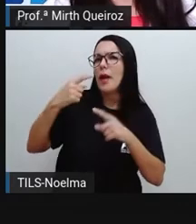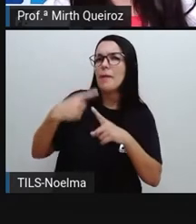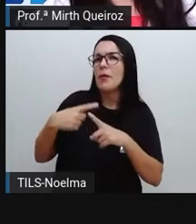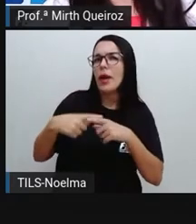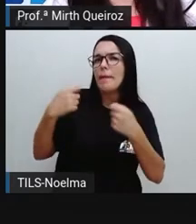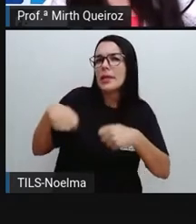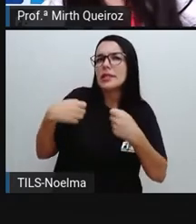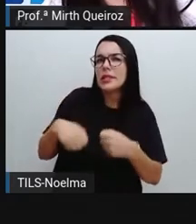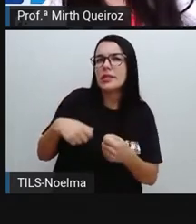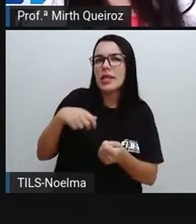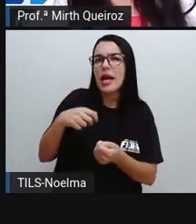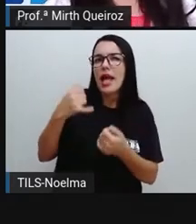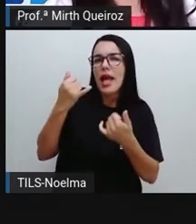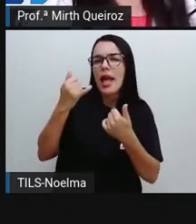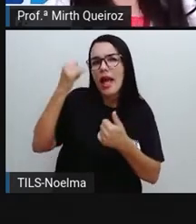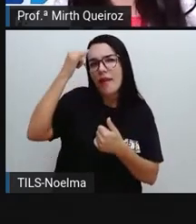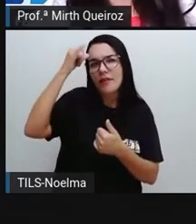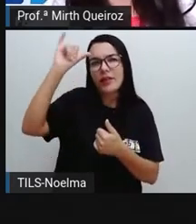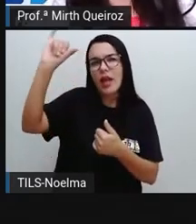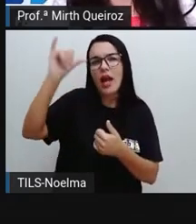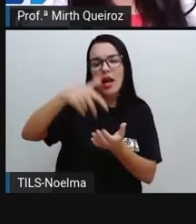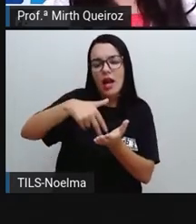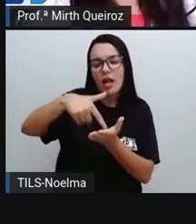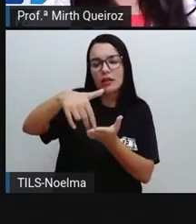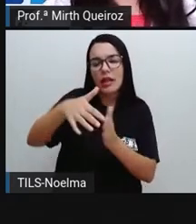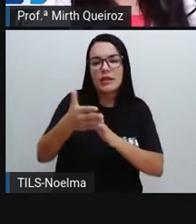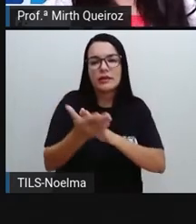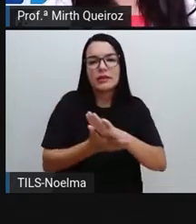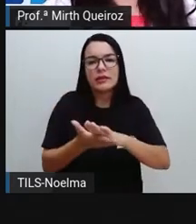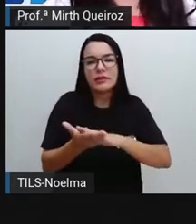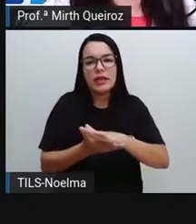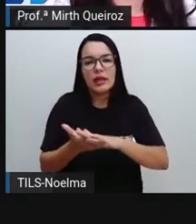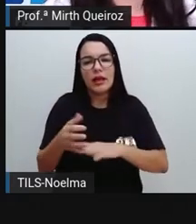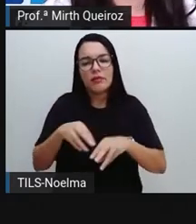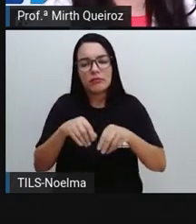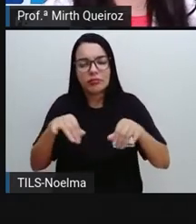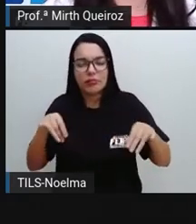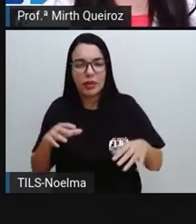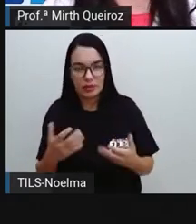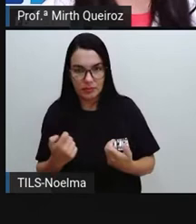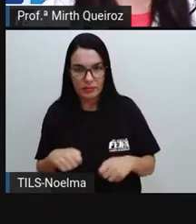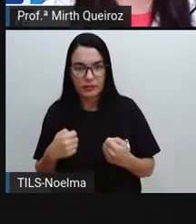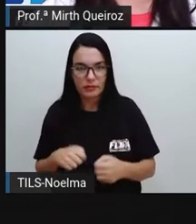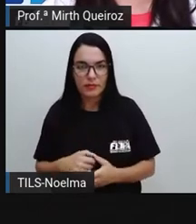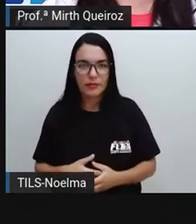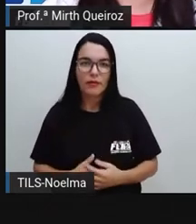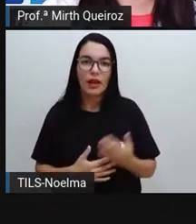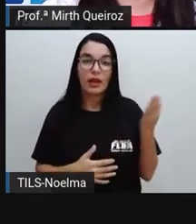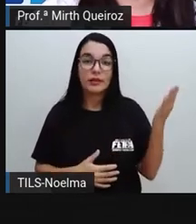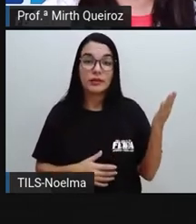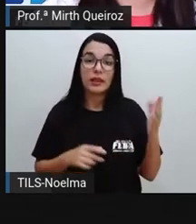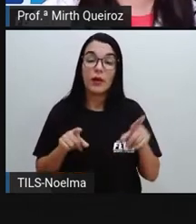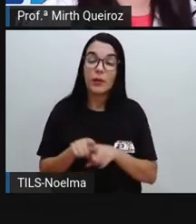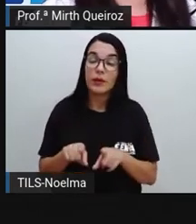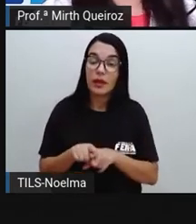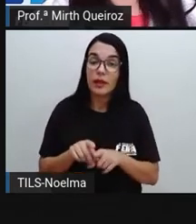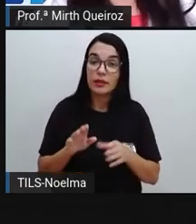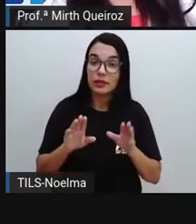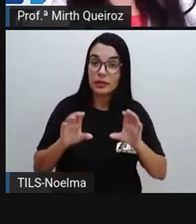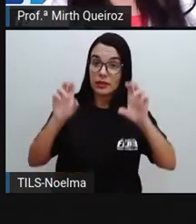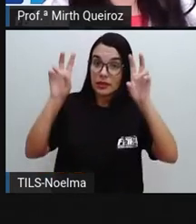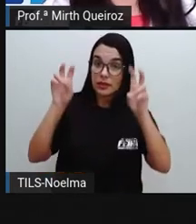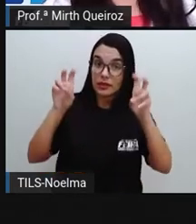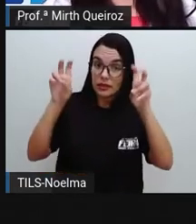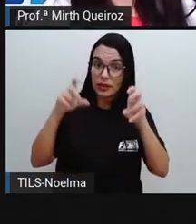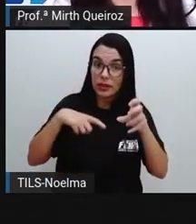andar, a gente deve ter cuidado aí, nesse caso, de andar descalço pela areia. Aí tem a introdução do assunto, como qualquer